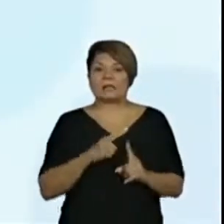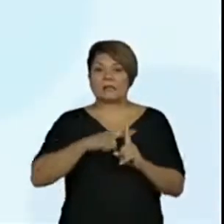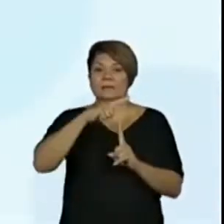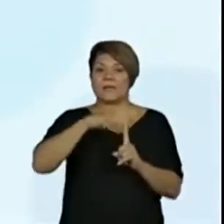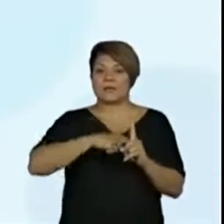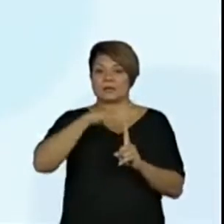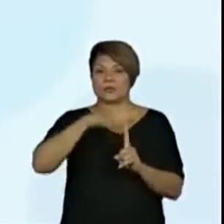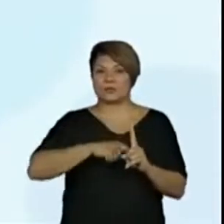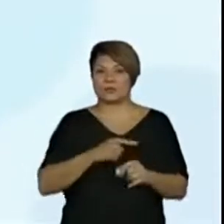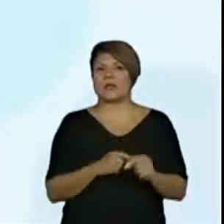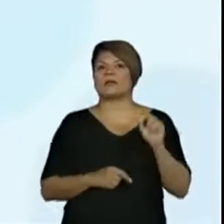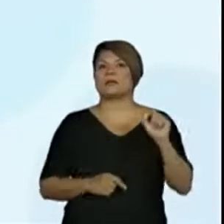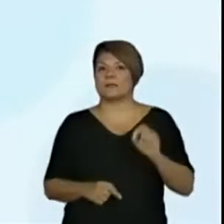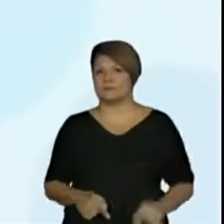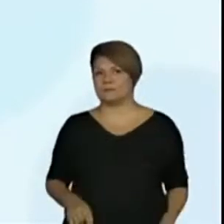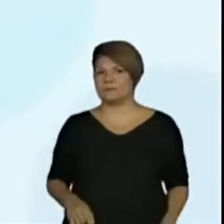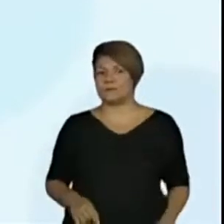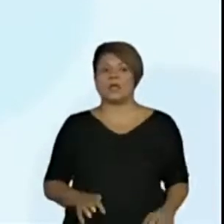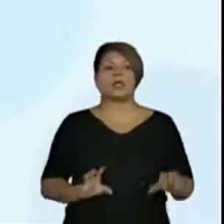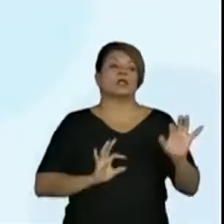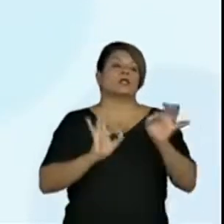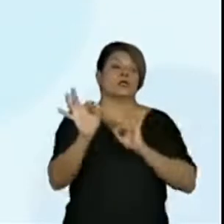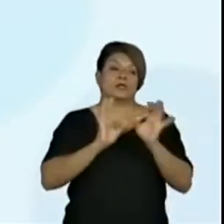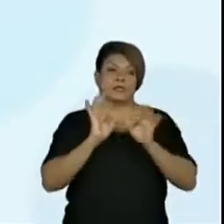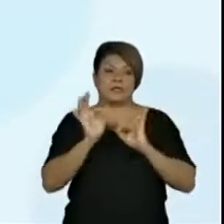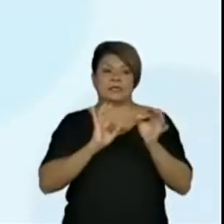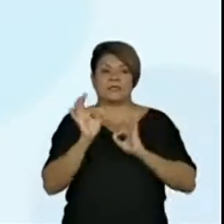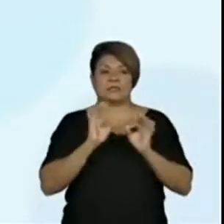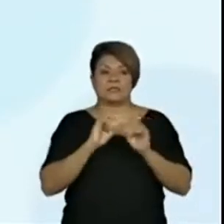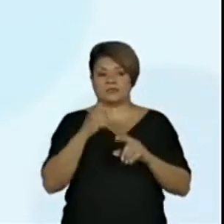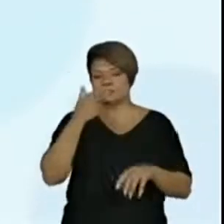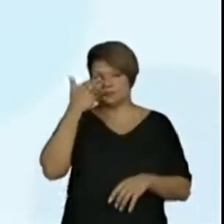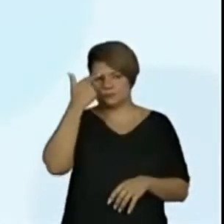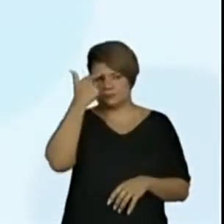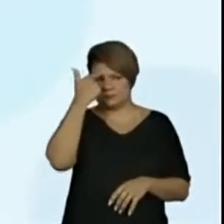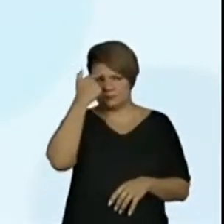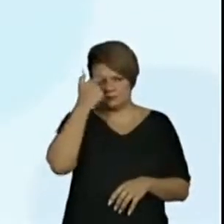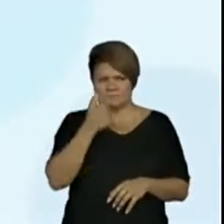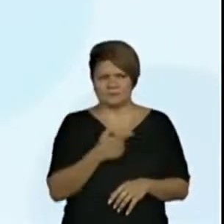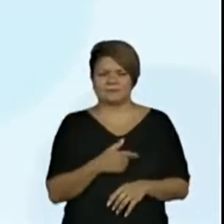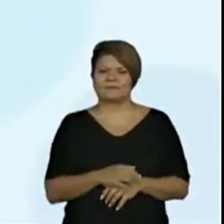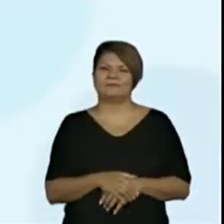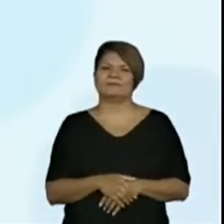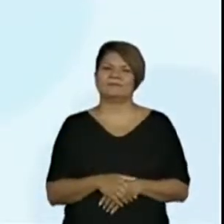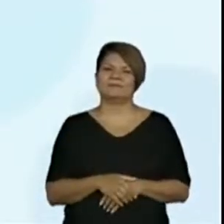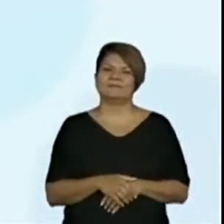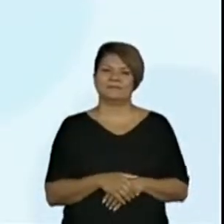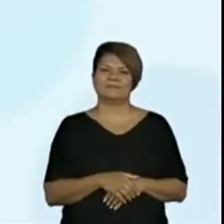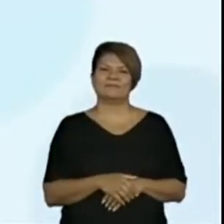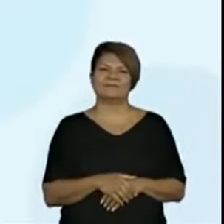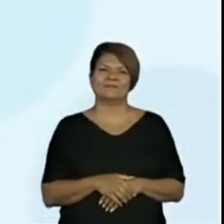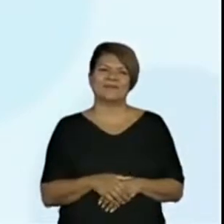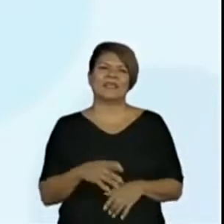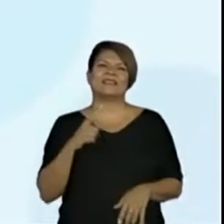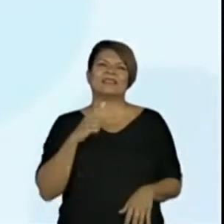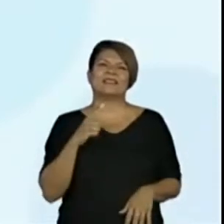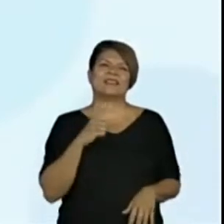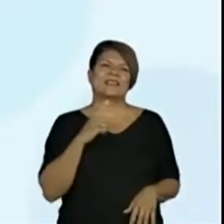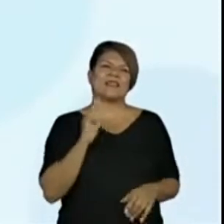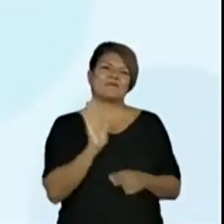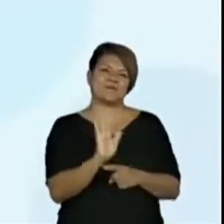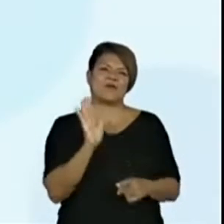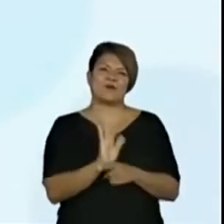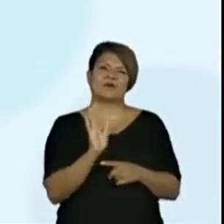ele organiza os alunos durante o intervalo das aulas e apoia os professores na